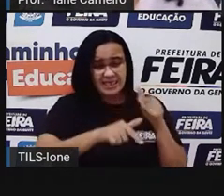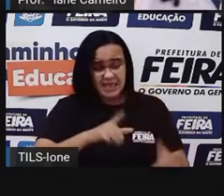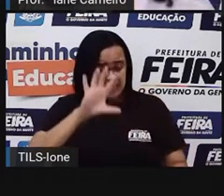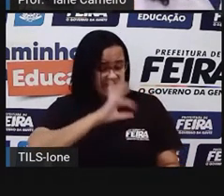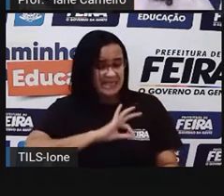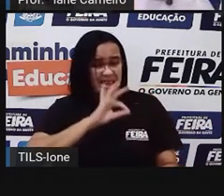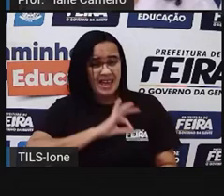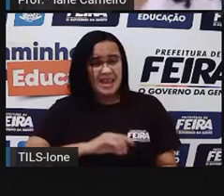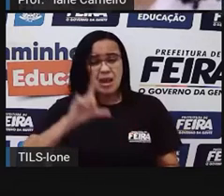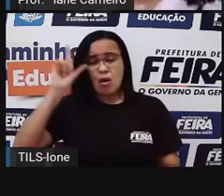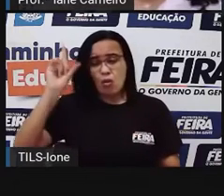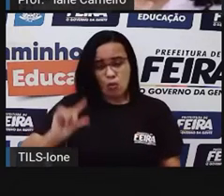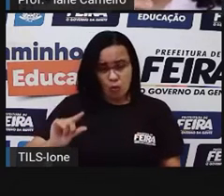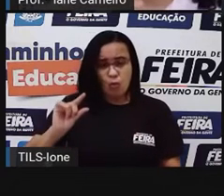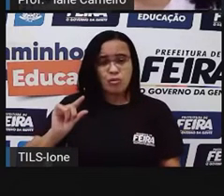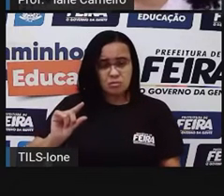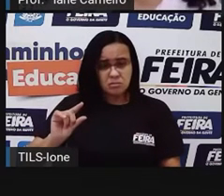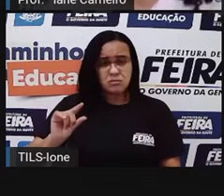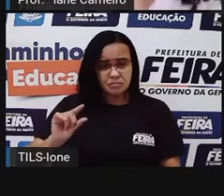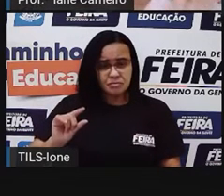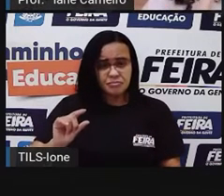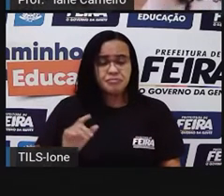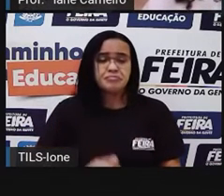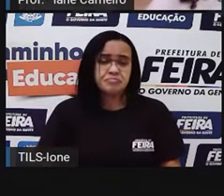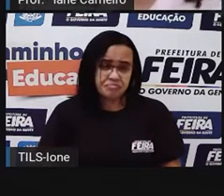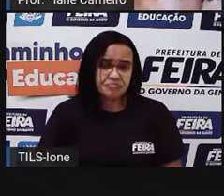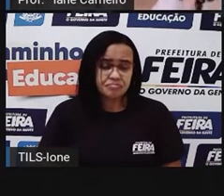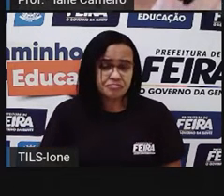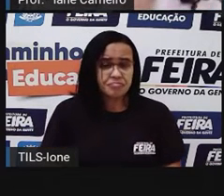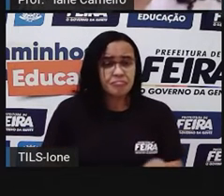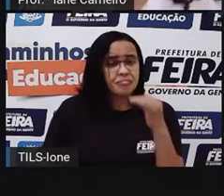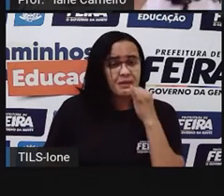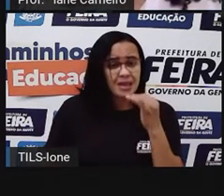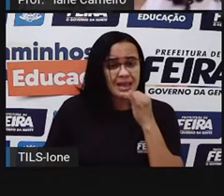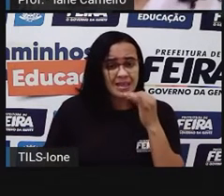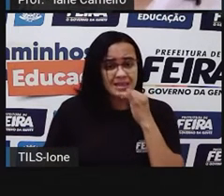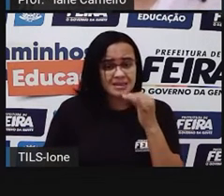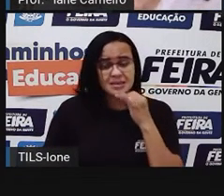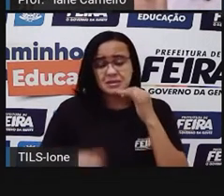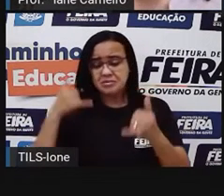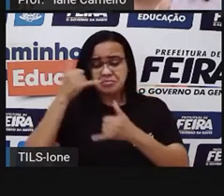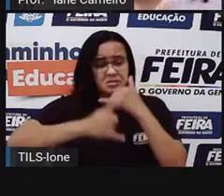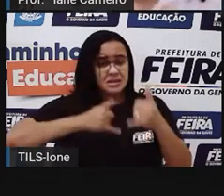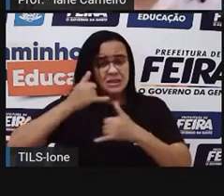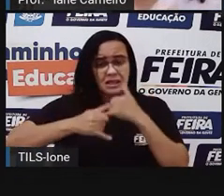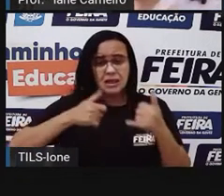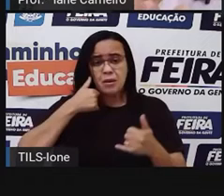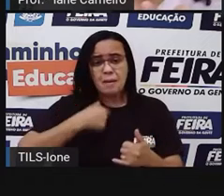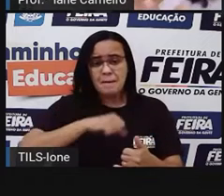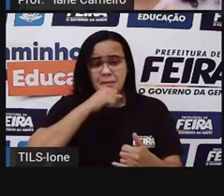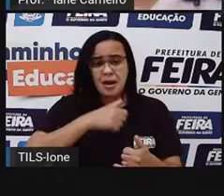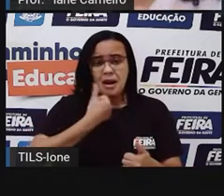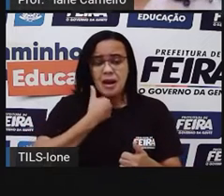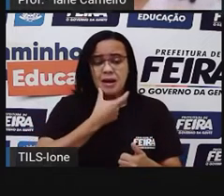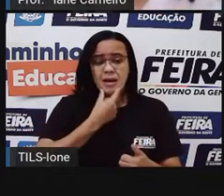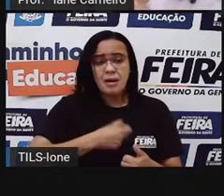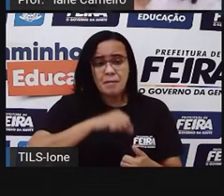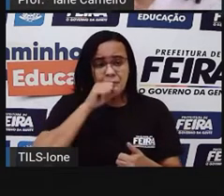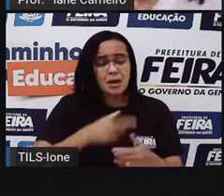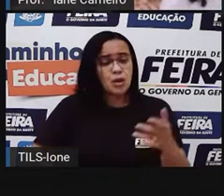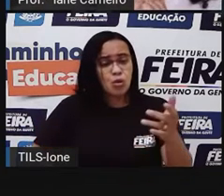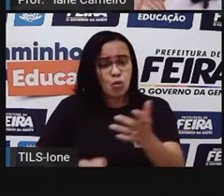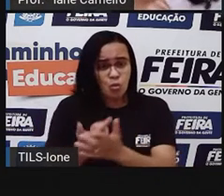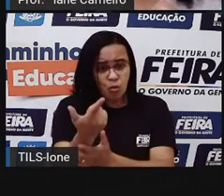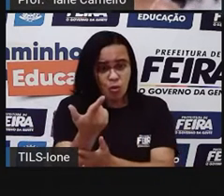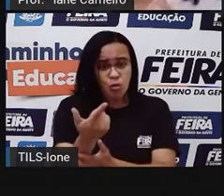usar um brinquedo, né? O papai e mamãe compram um brinquedo. Aquele brinquedinho que o papai e a mamãe compram